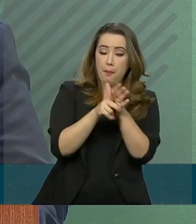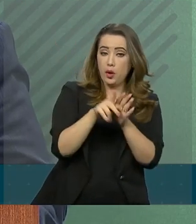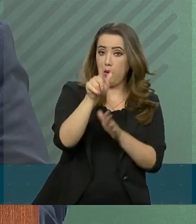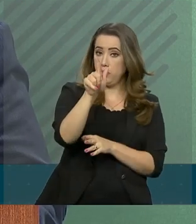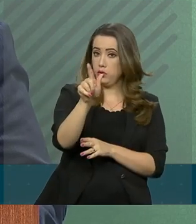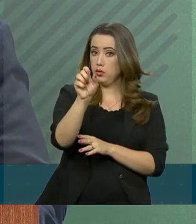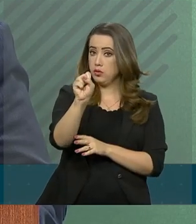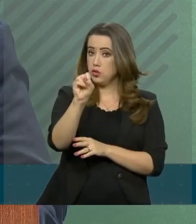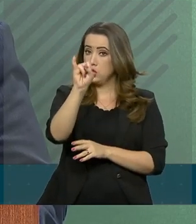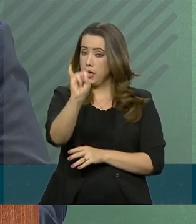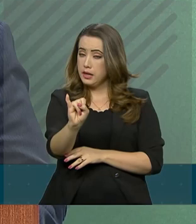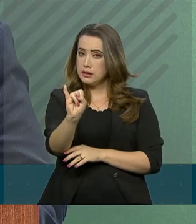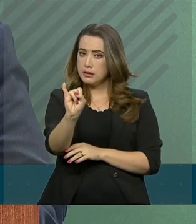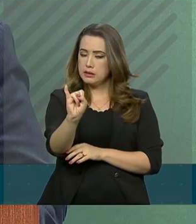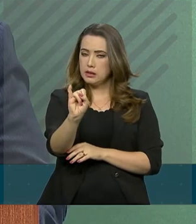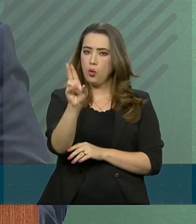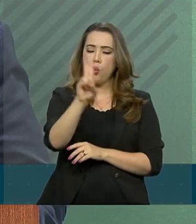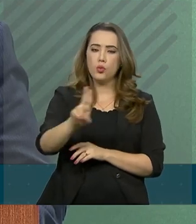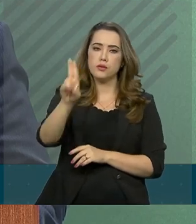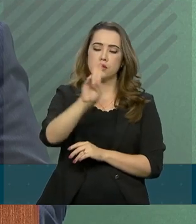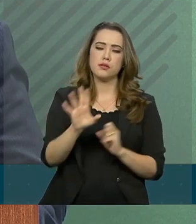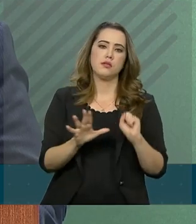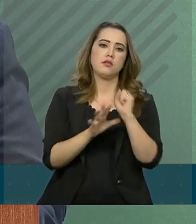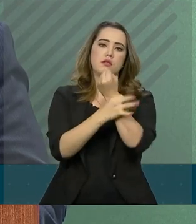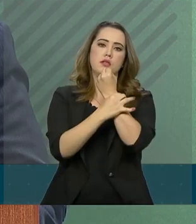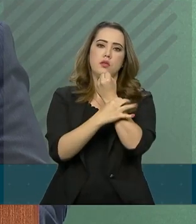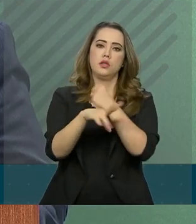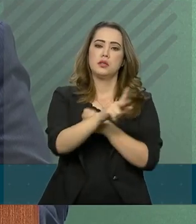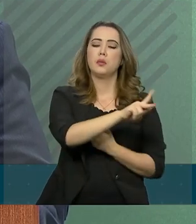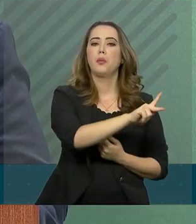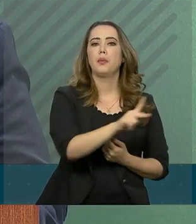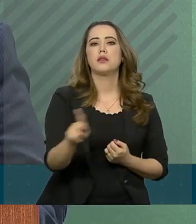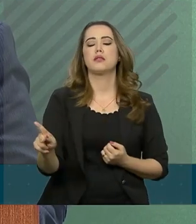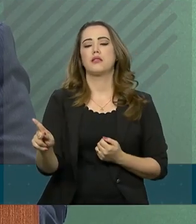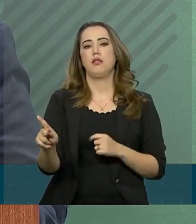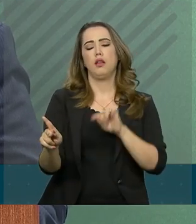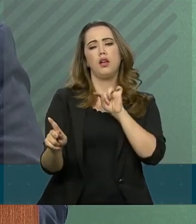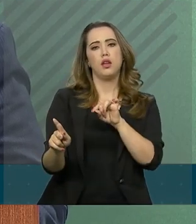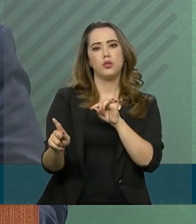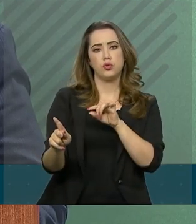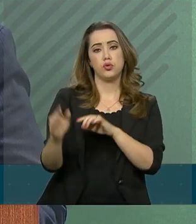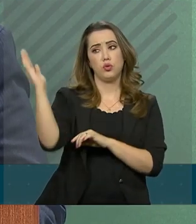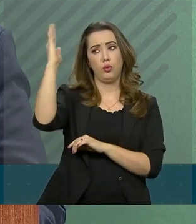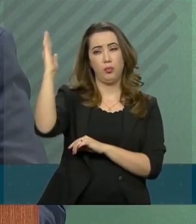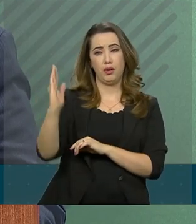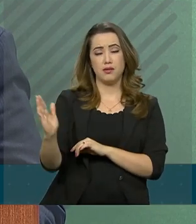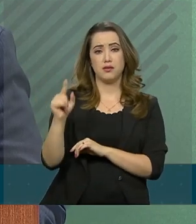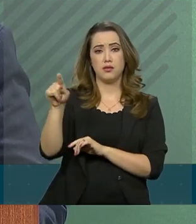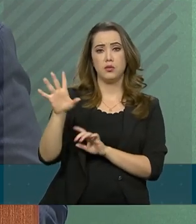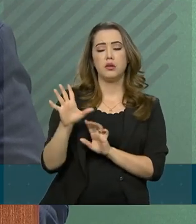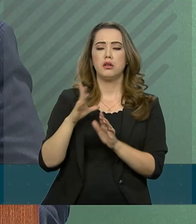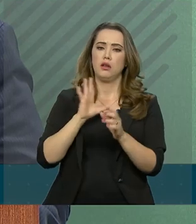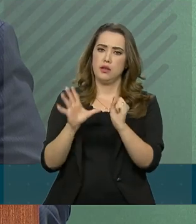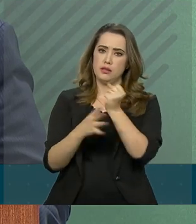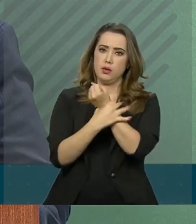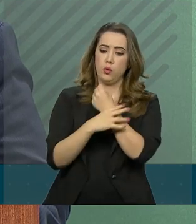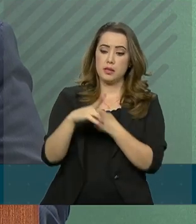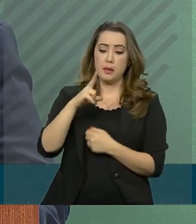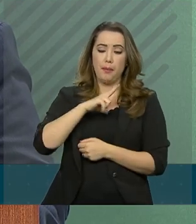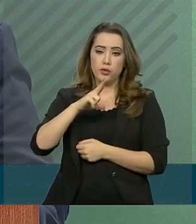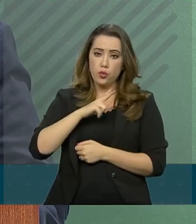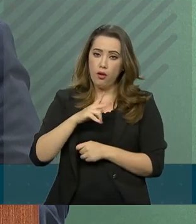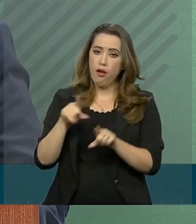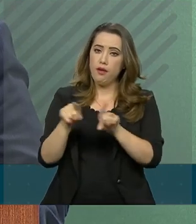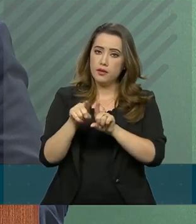o estabelecimento do sistema de segurança presidencial, que compreende as ações de segurança pessoal e